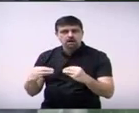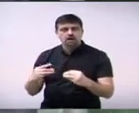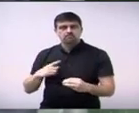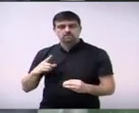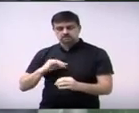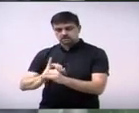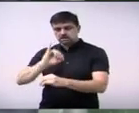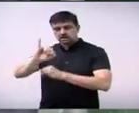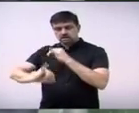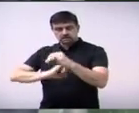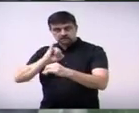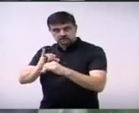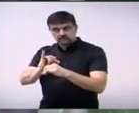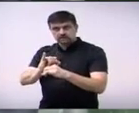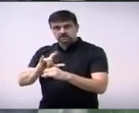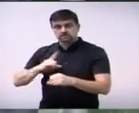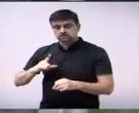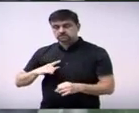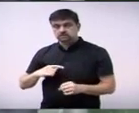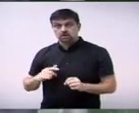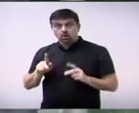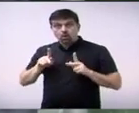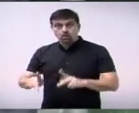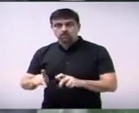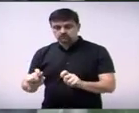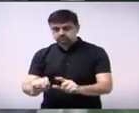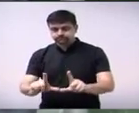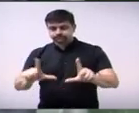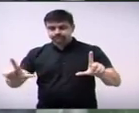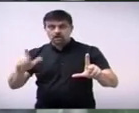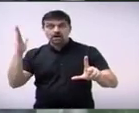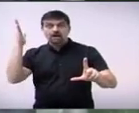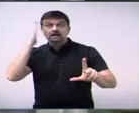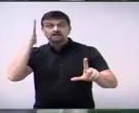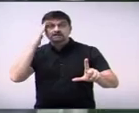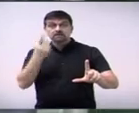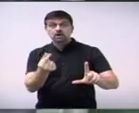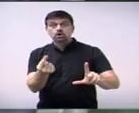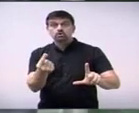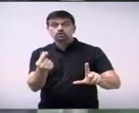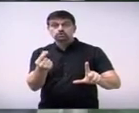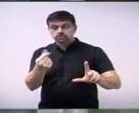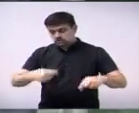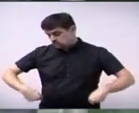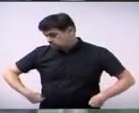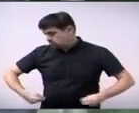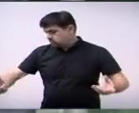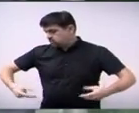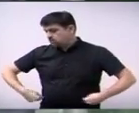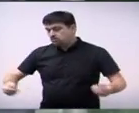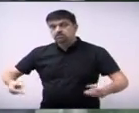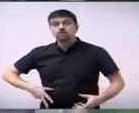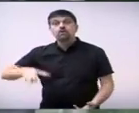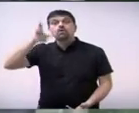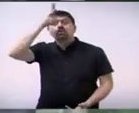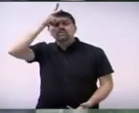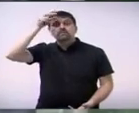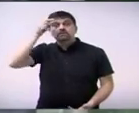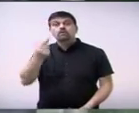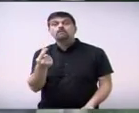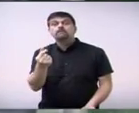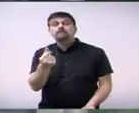e acesso e à população das suas contas dos atos do executivo do legislativo